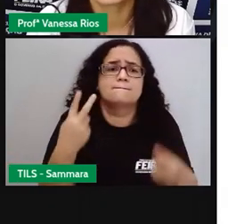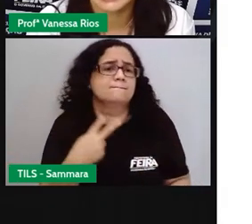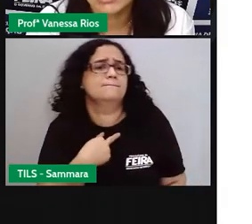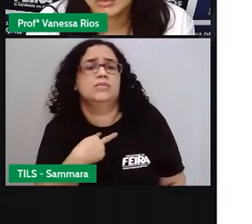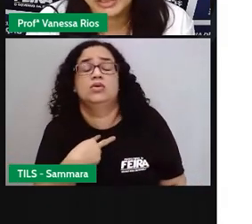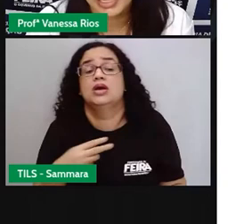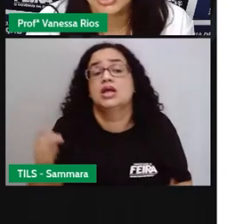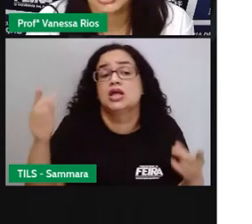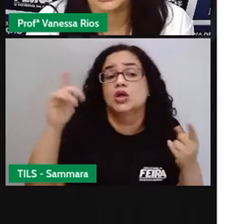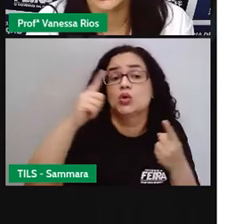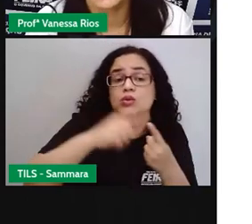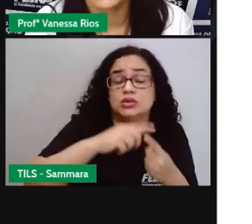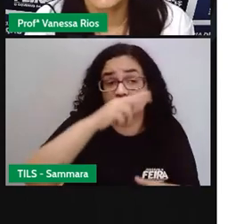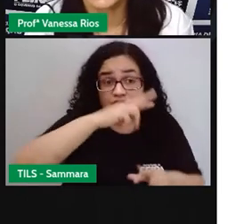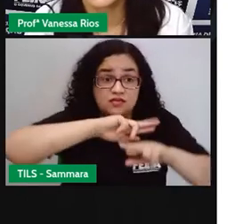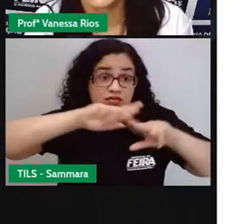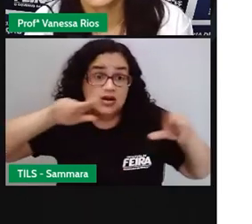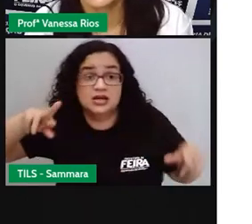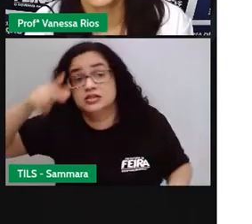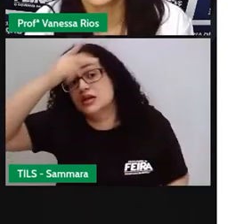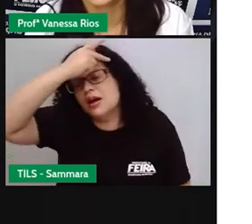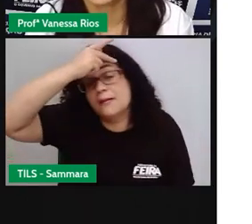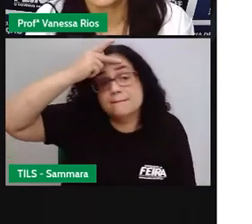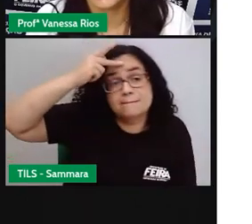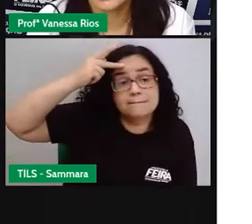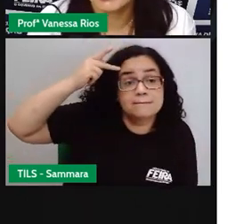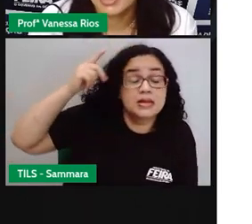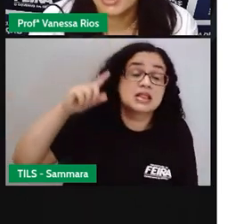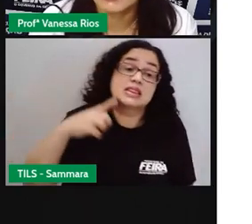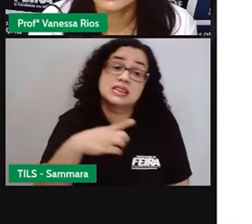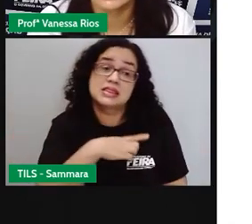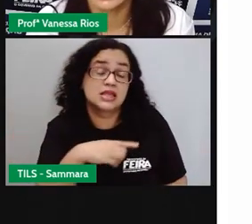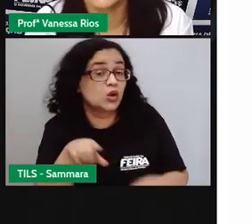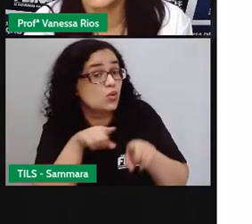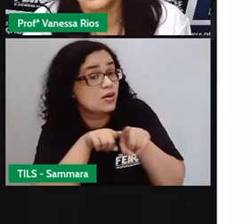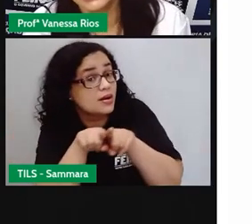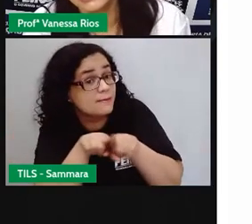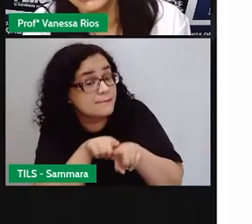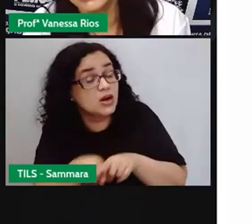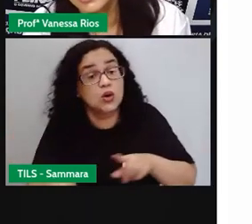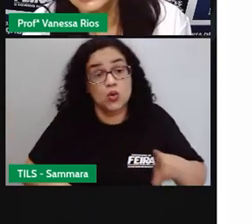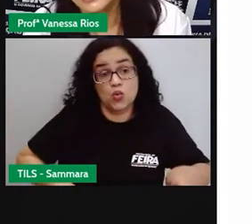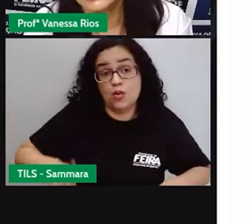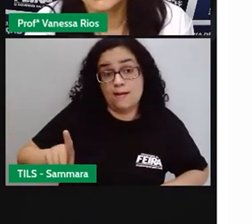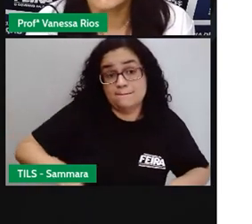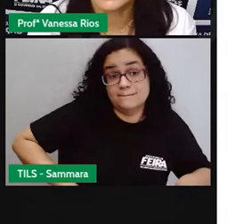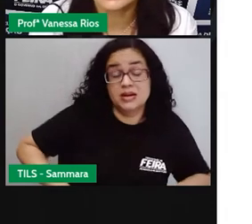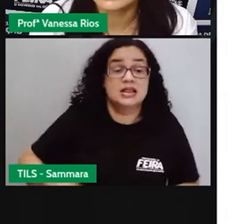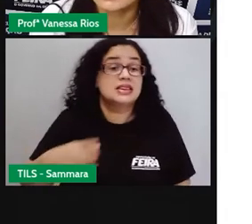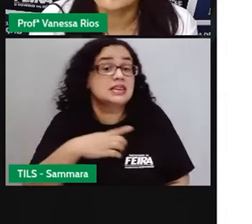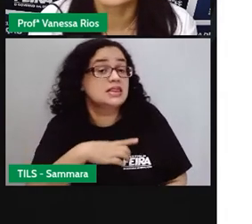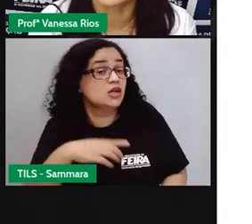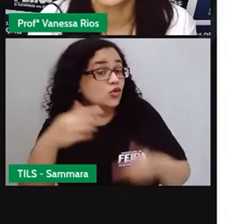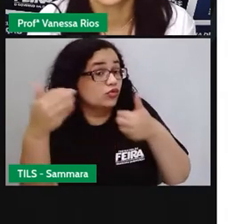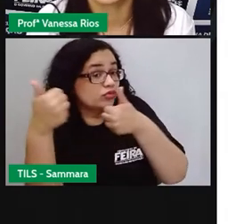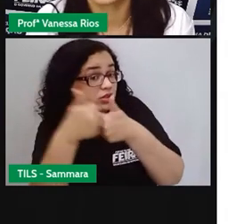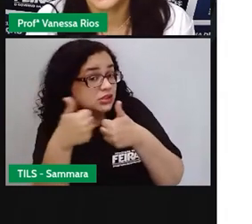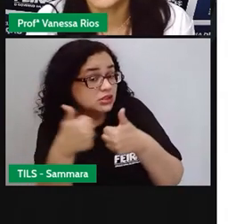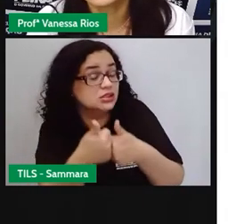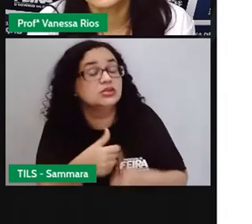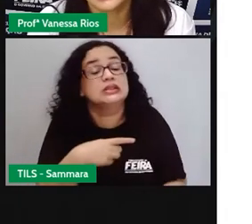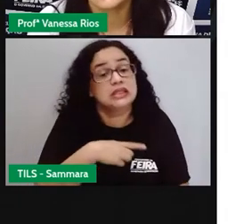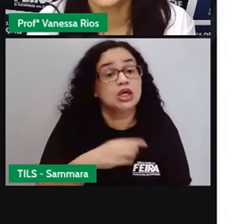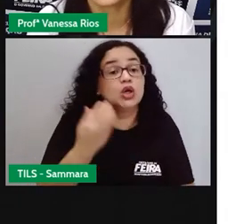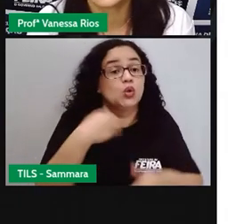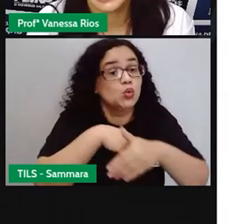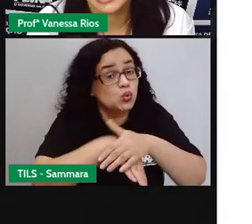estar em contato com muita gente. Mas aí, de repente, você tem um irmão, você tem um primo, você tem um vizinho que você já tem o